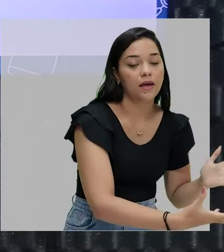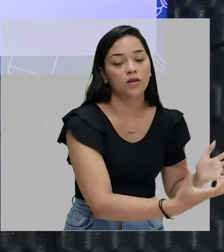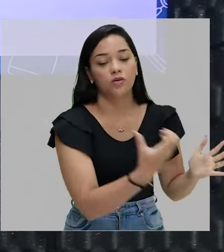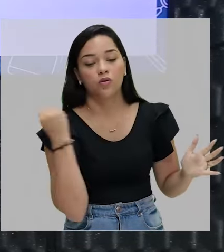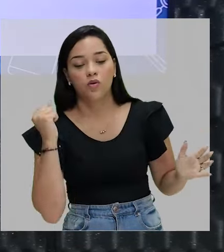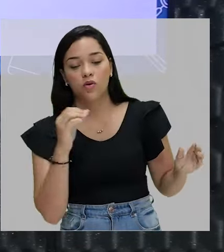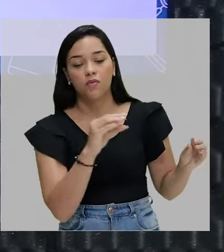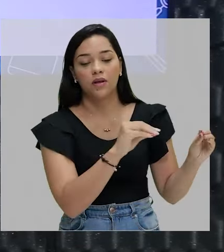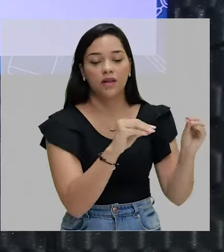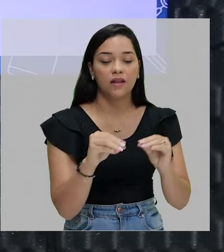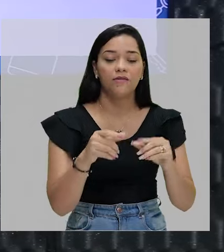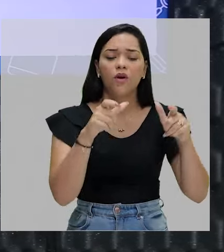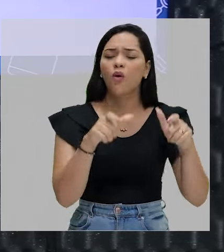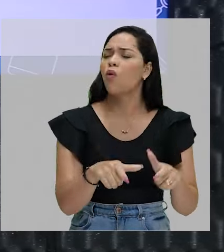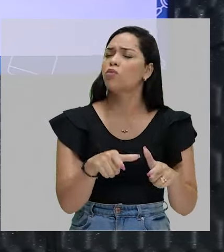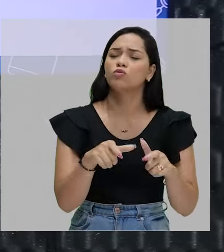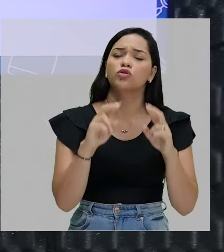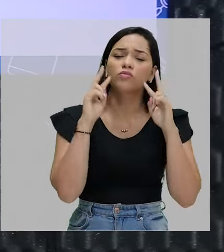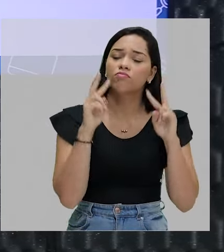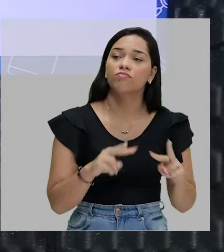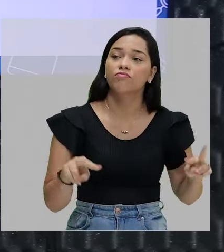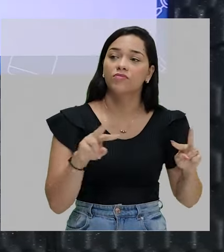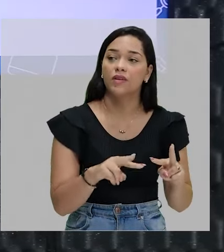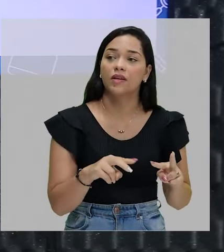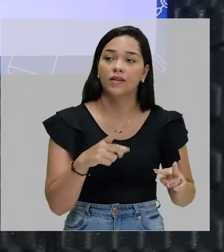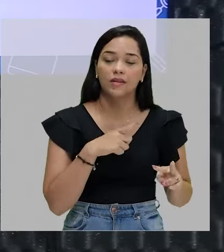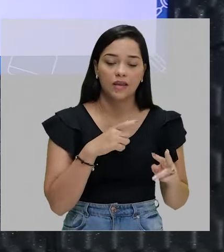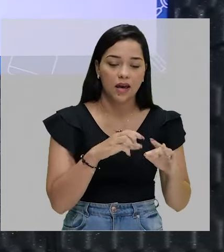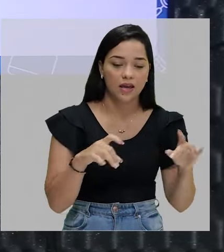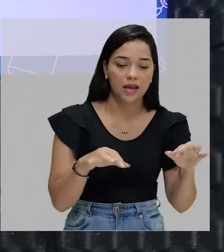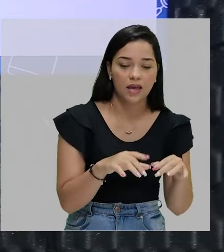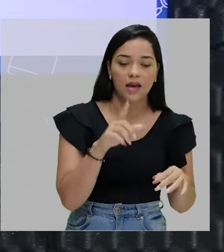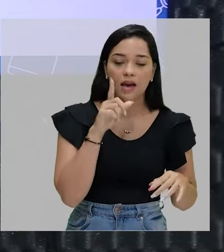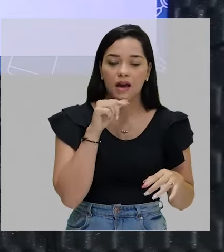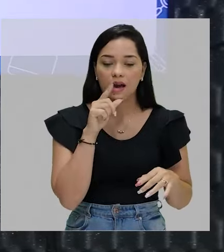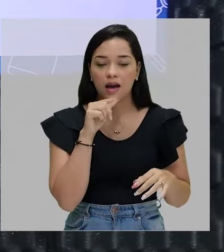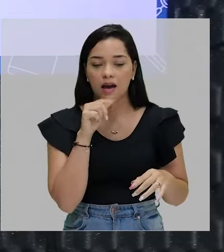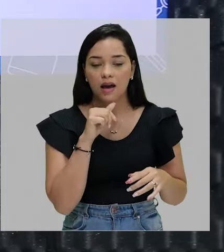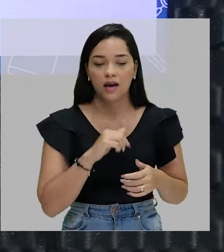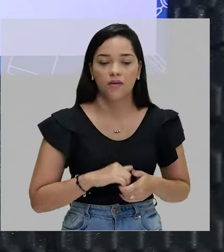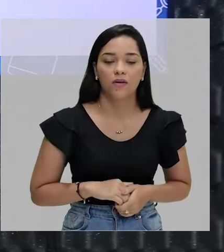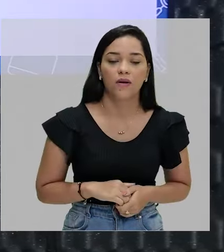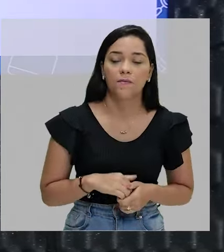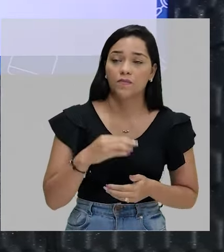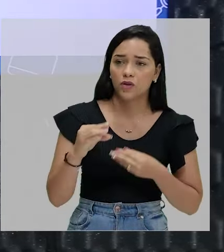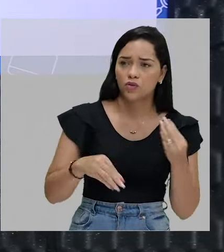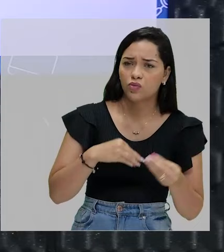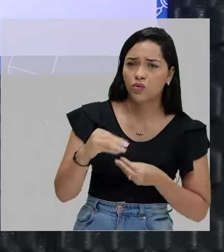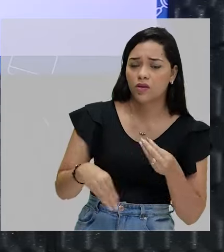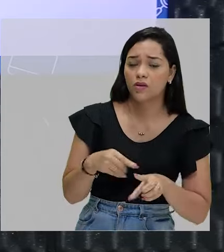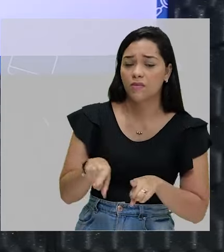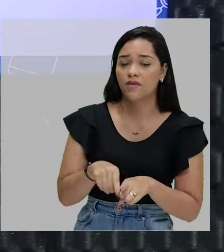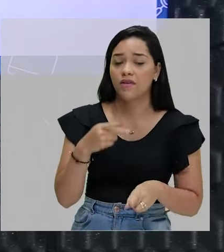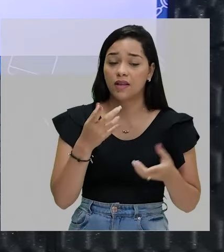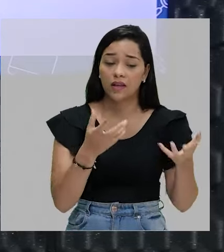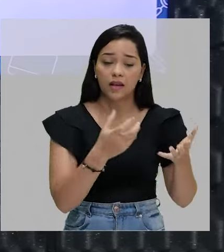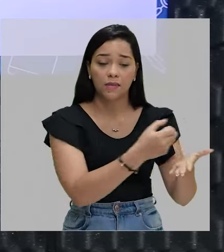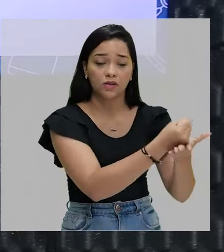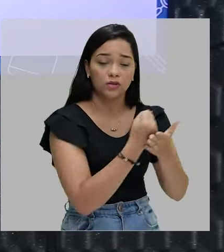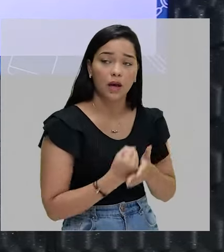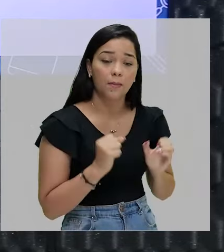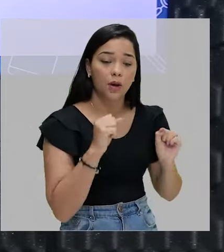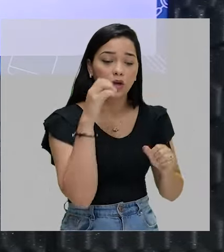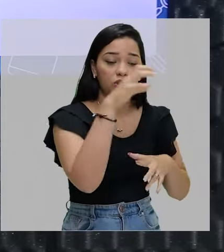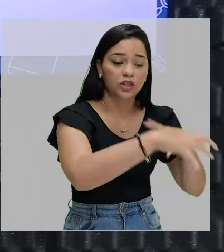leva, traz. Onde a gente vê o cara colocando areia, água, terra, misturando. Aí ele ainda diz assim, quem quiser me ajudar,